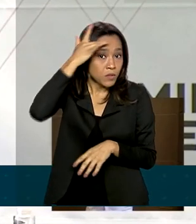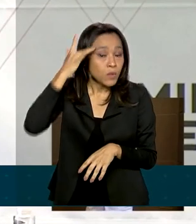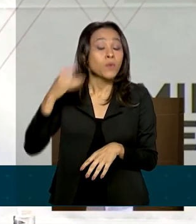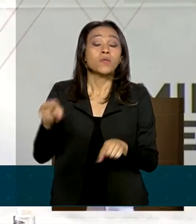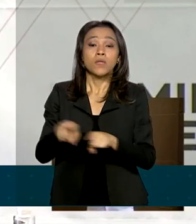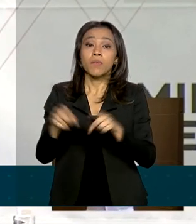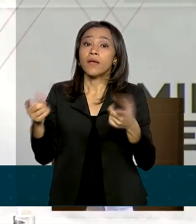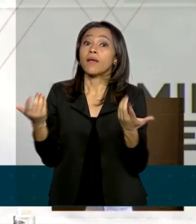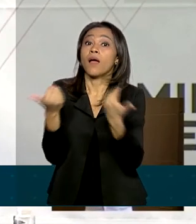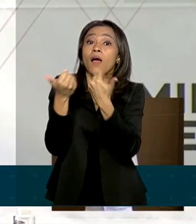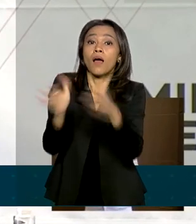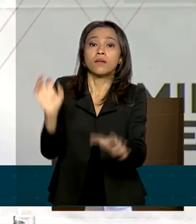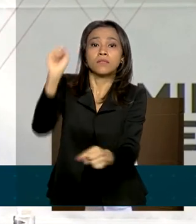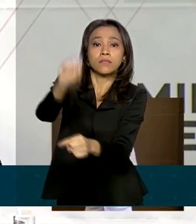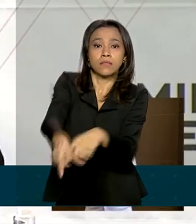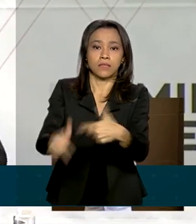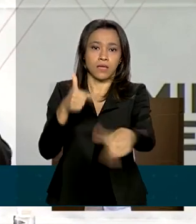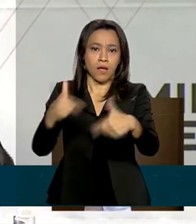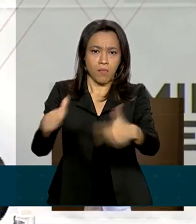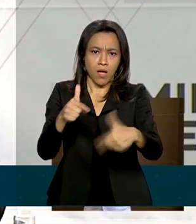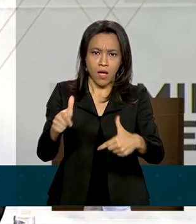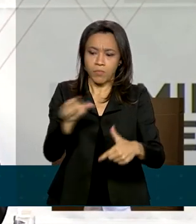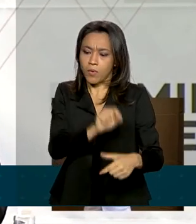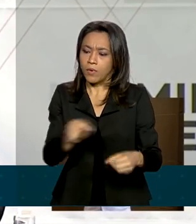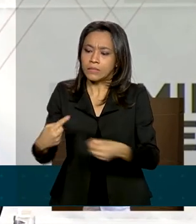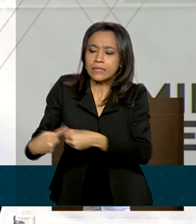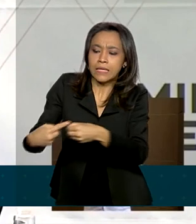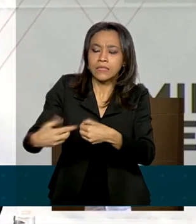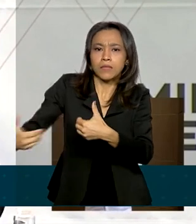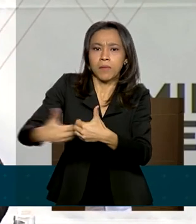emprego para todo o entorno de cada um deles.